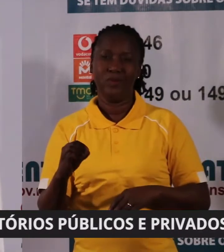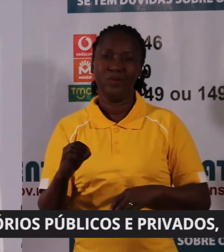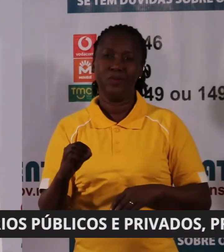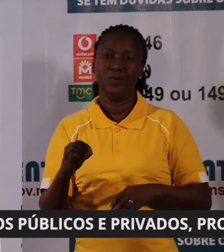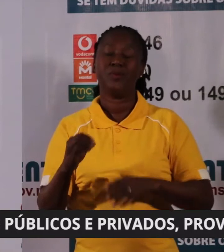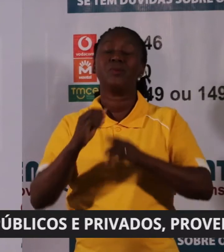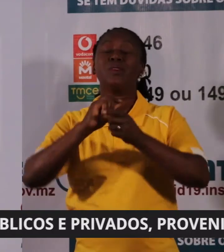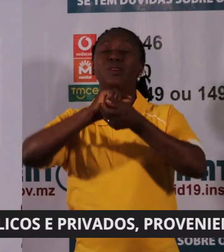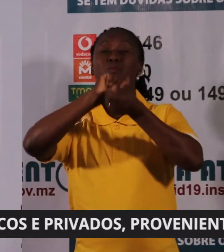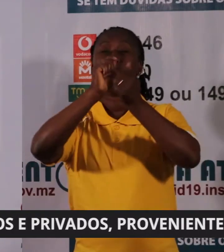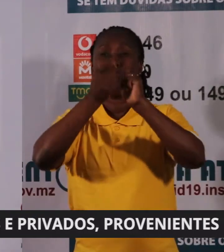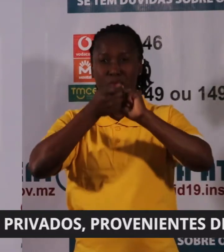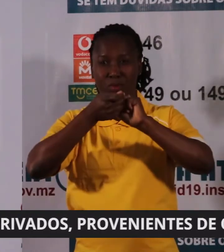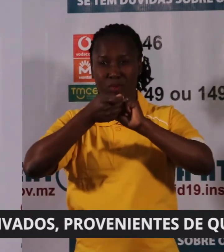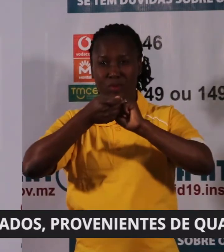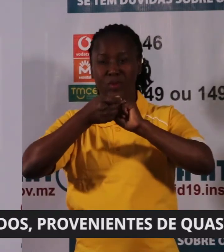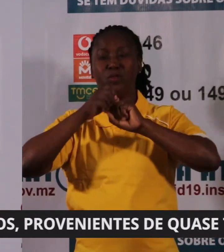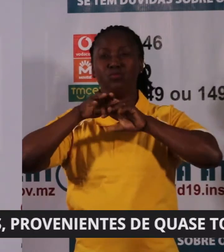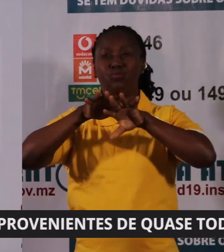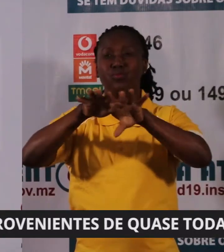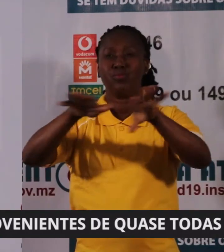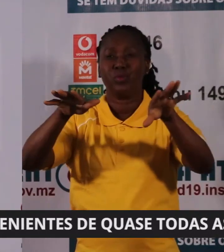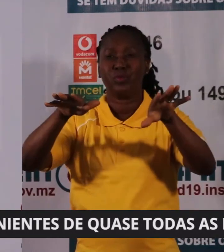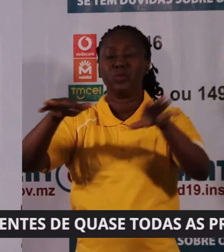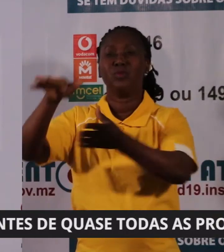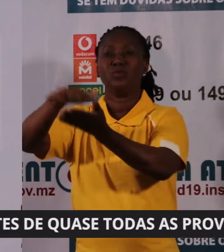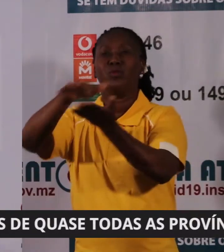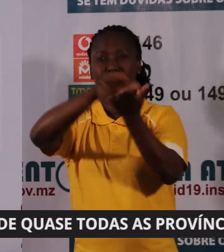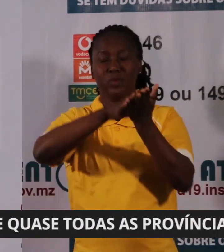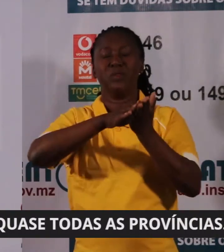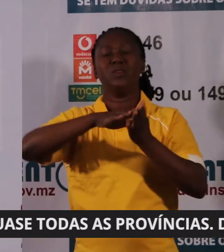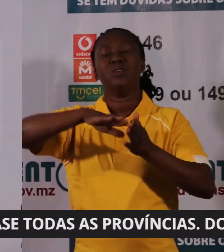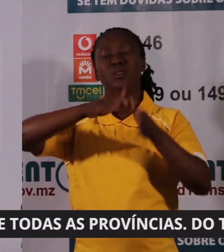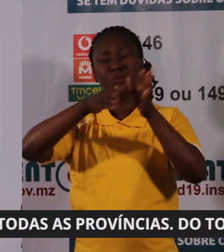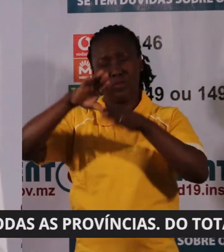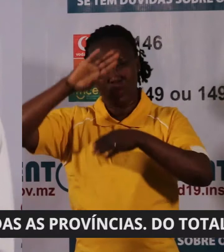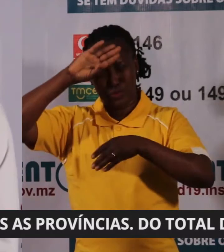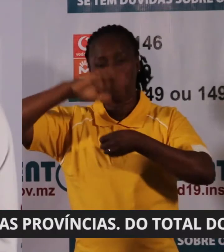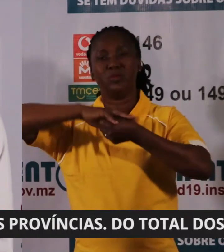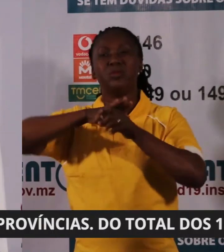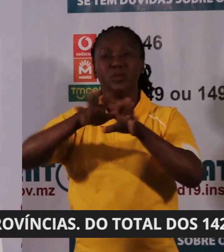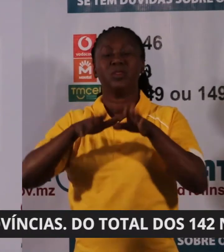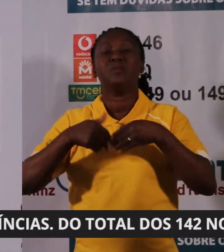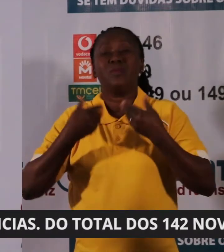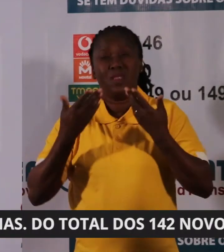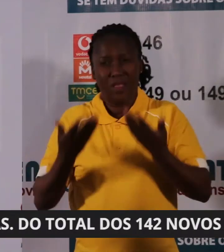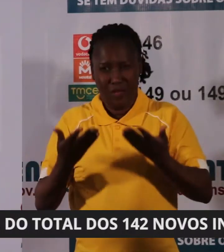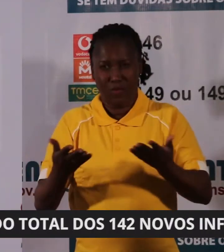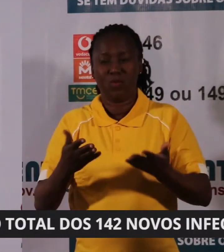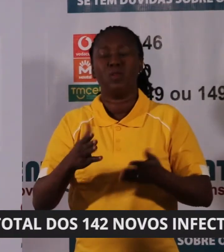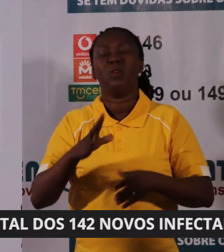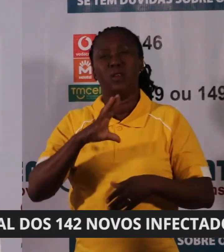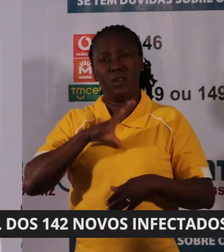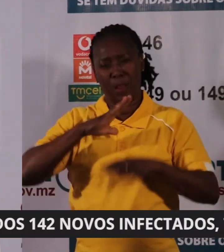Mudança do perfil demográfico dos casos de Covid-19, sendo que, atualmente, afeta